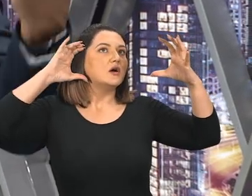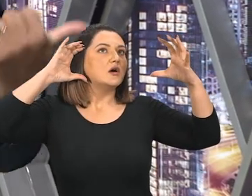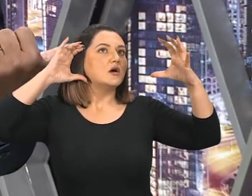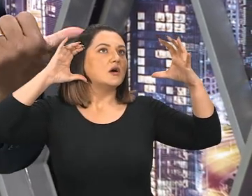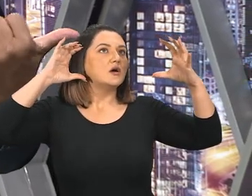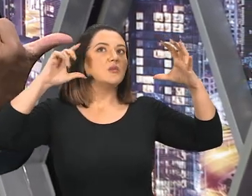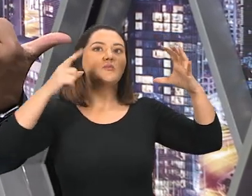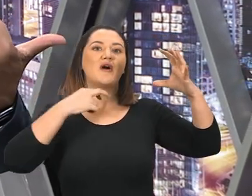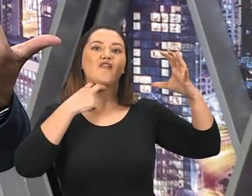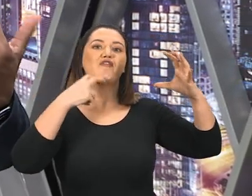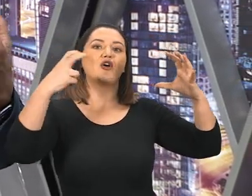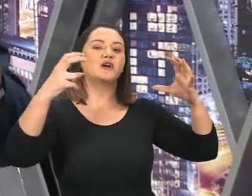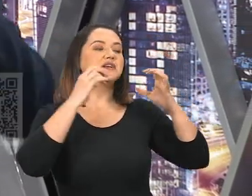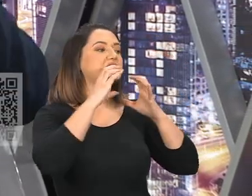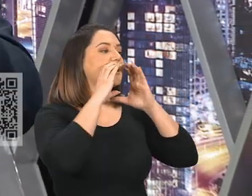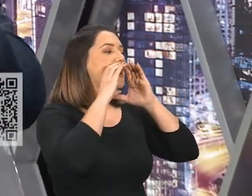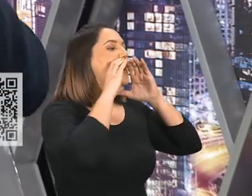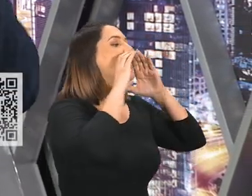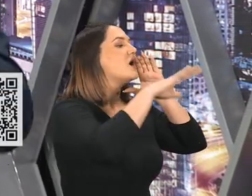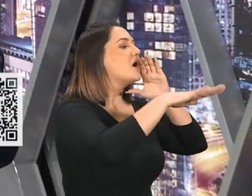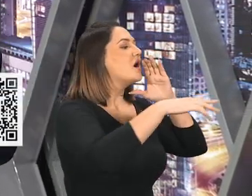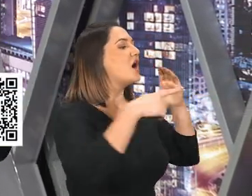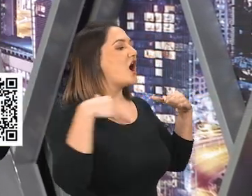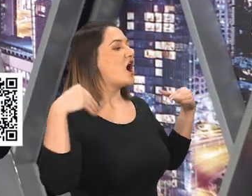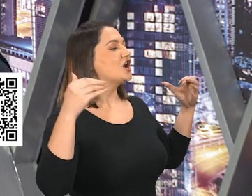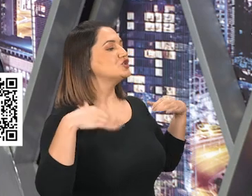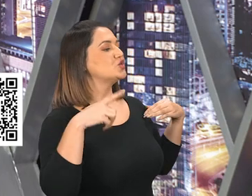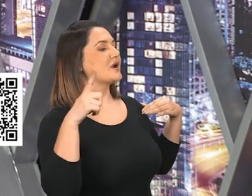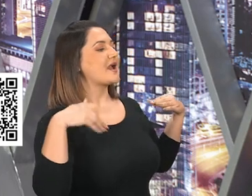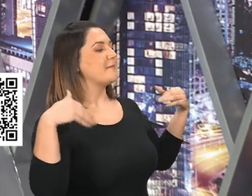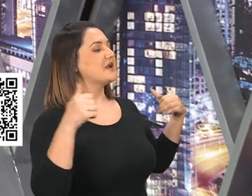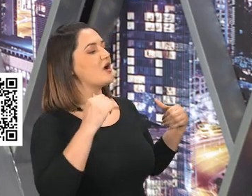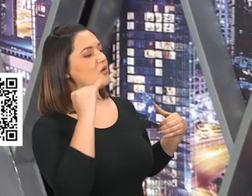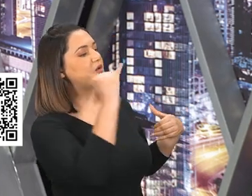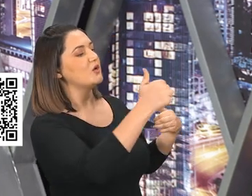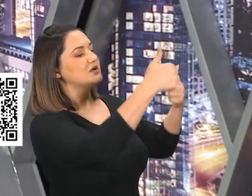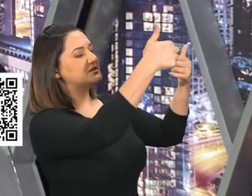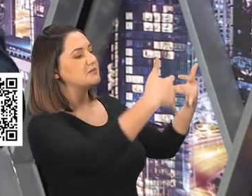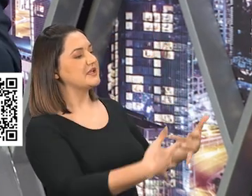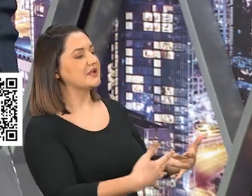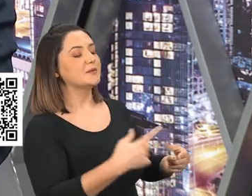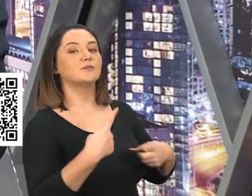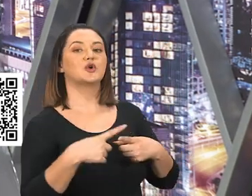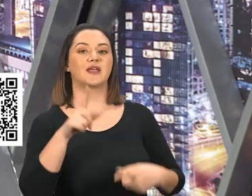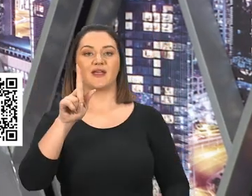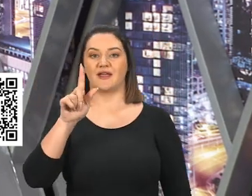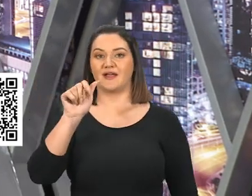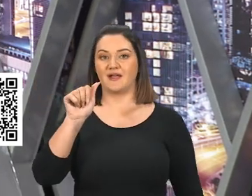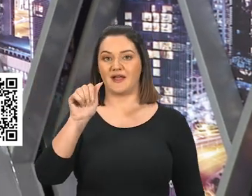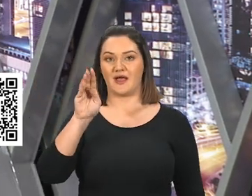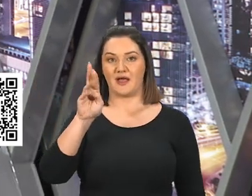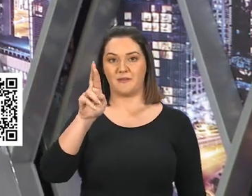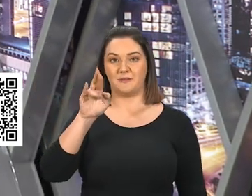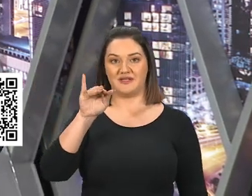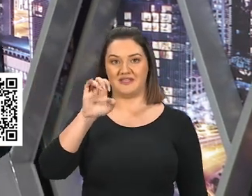Explica a visão para ele, Isso aqui gente, É emocionante, Sabe por quê? Gabriel, É o anjo de Deus,